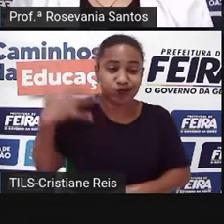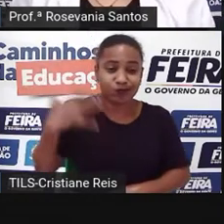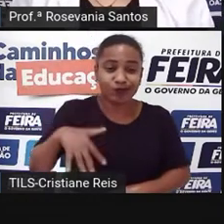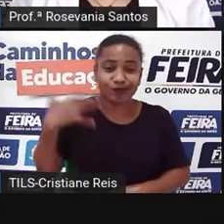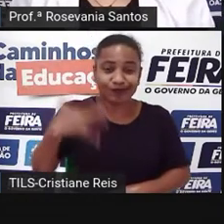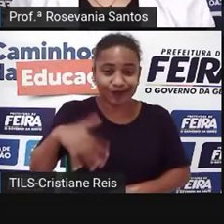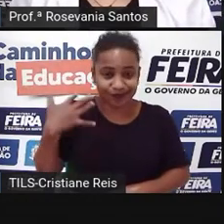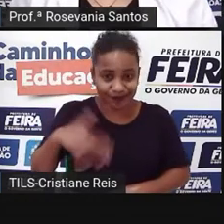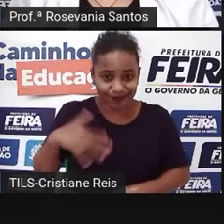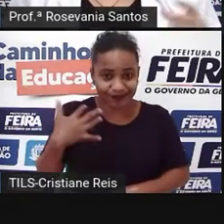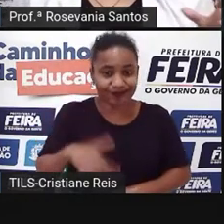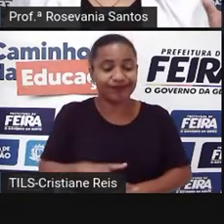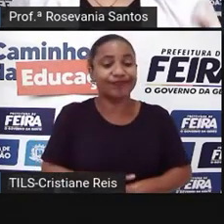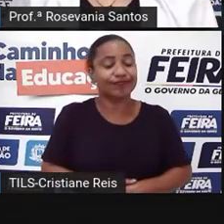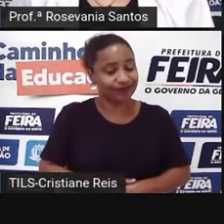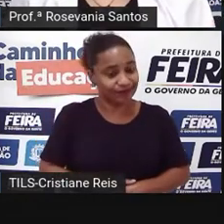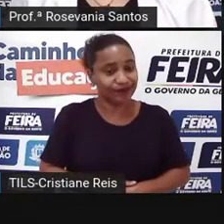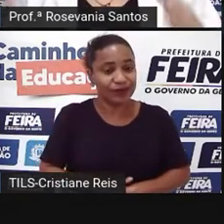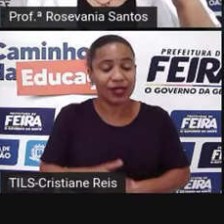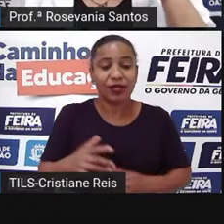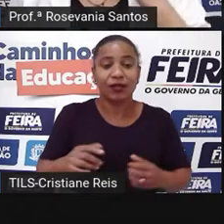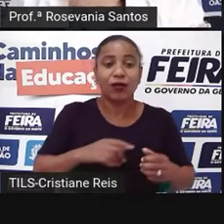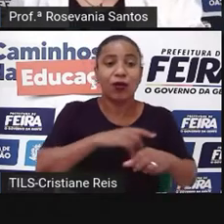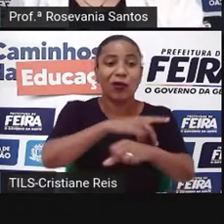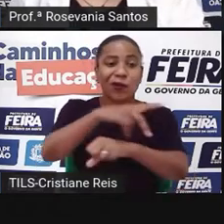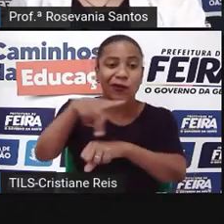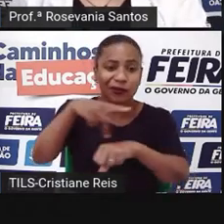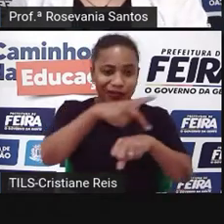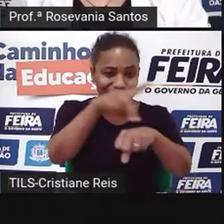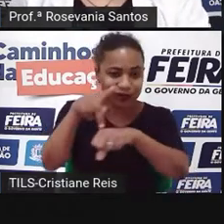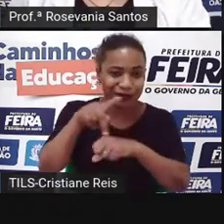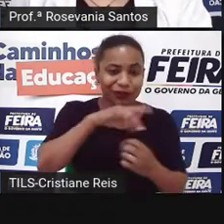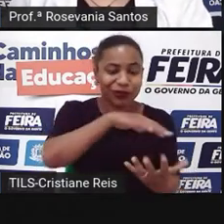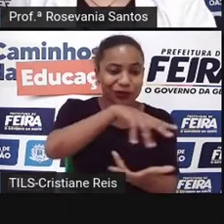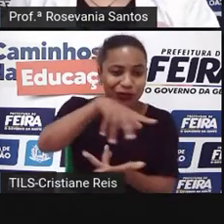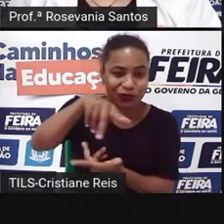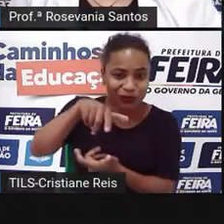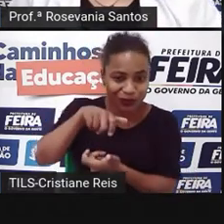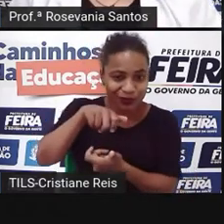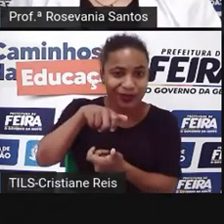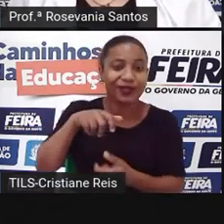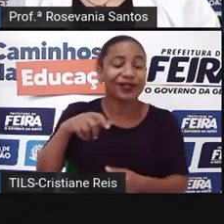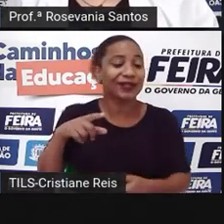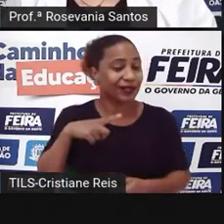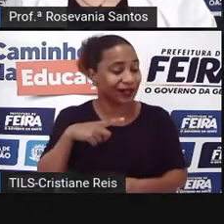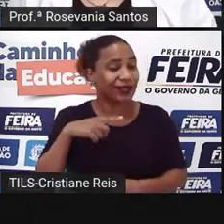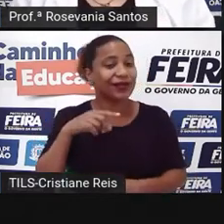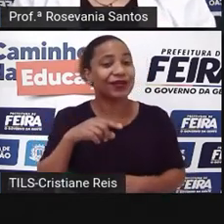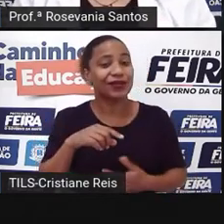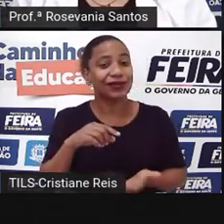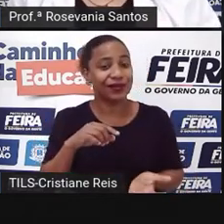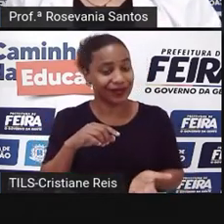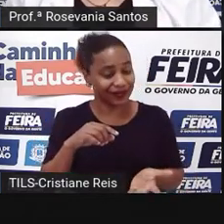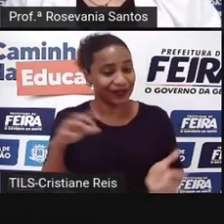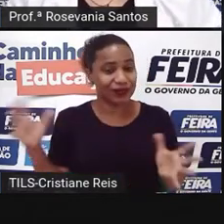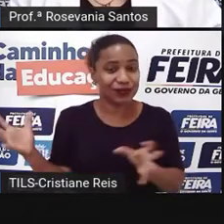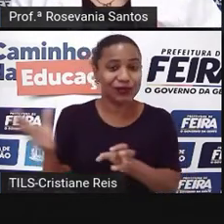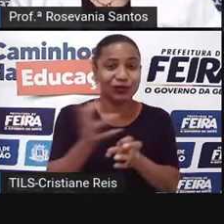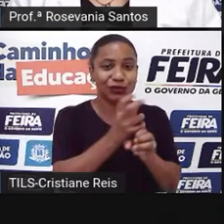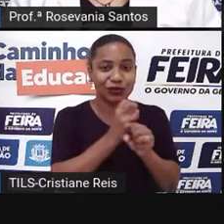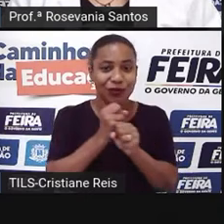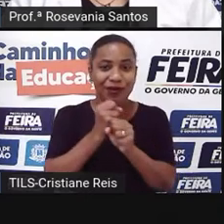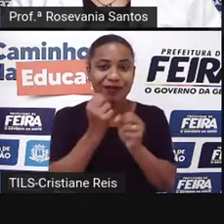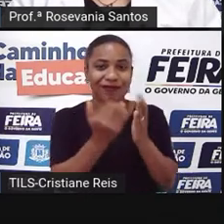juntando as economias do mundo todo, são 84,71 e os Estados Unidos,